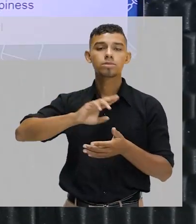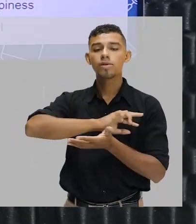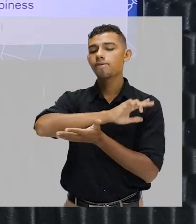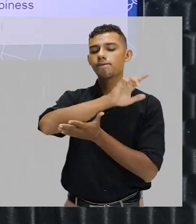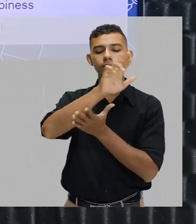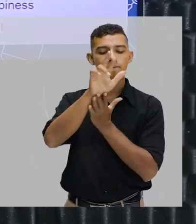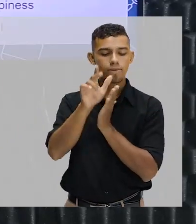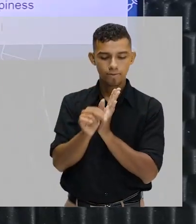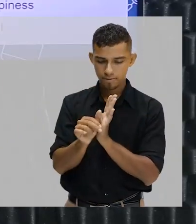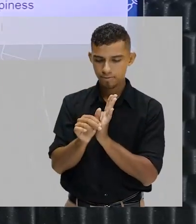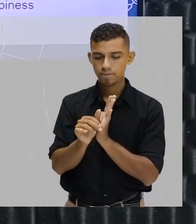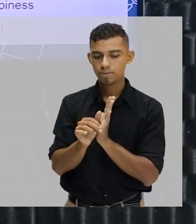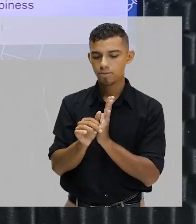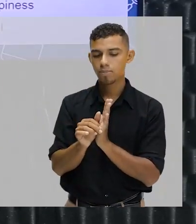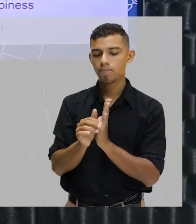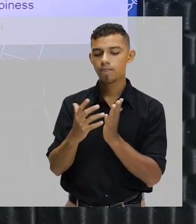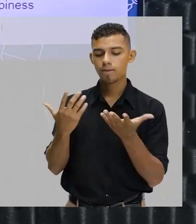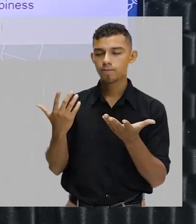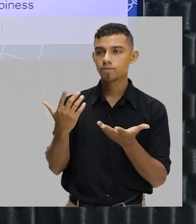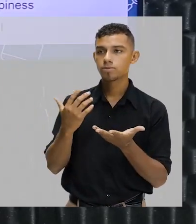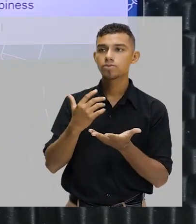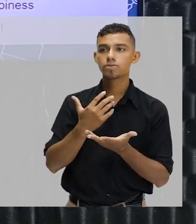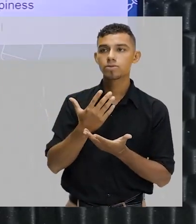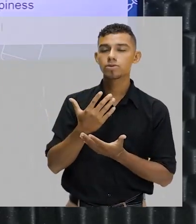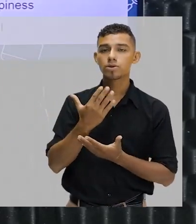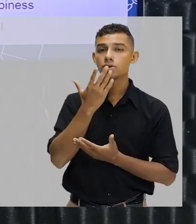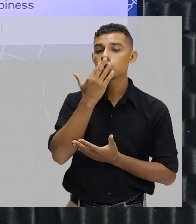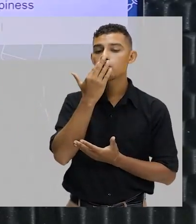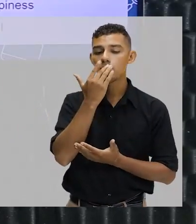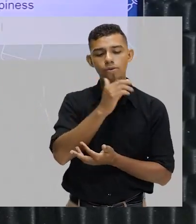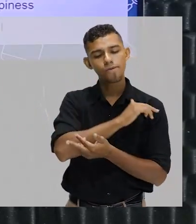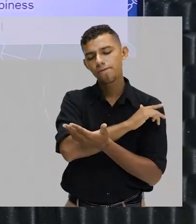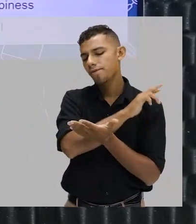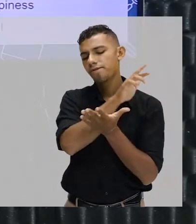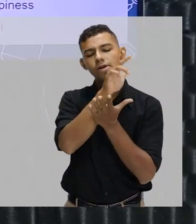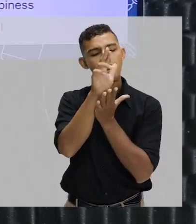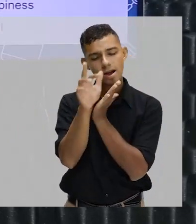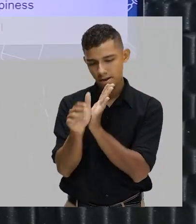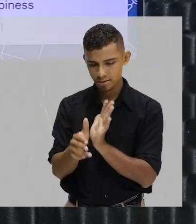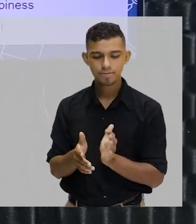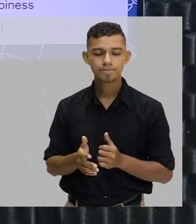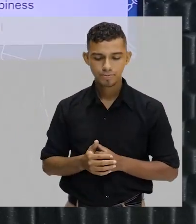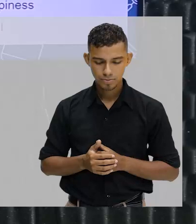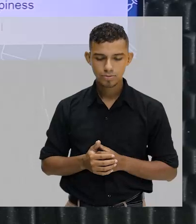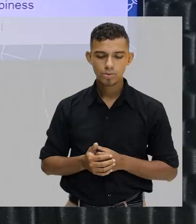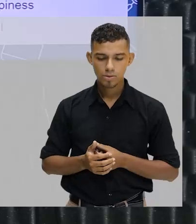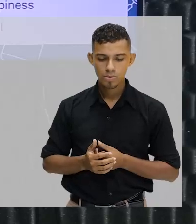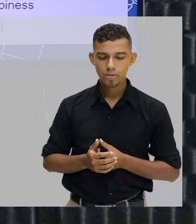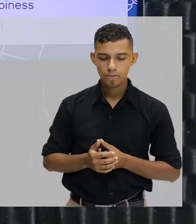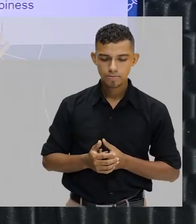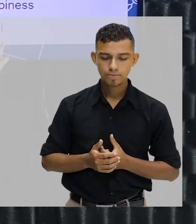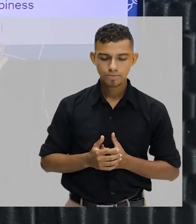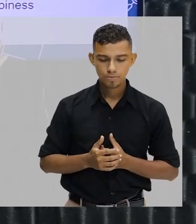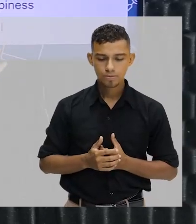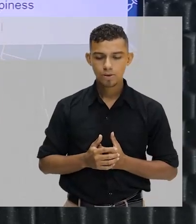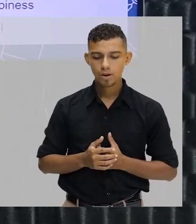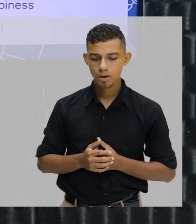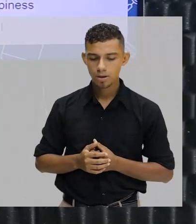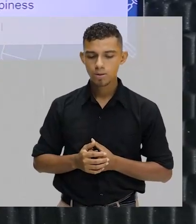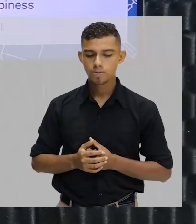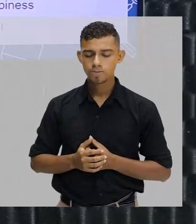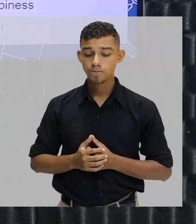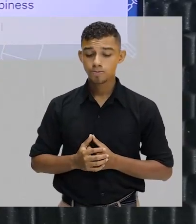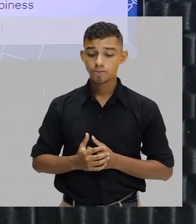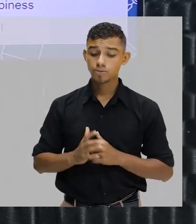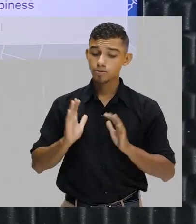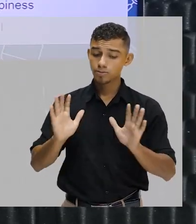de vários. Multi color, multi cor. Algo que tem várias cores. No caso do sufixo, a gente